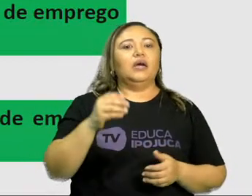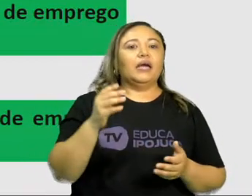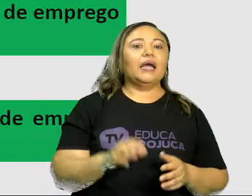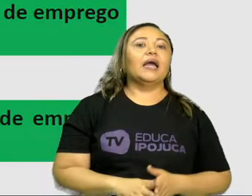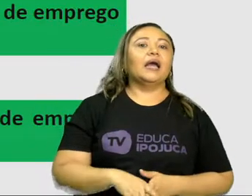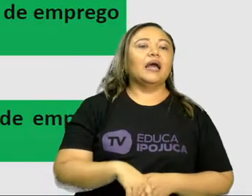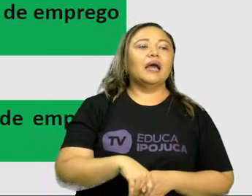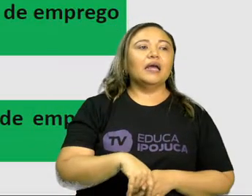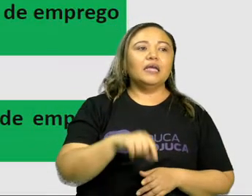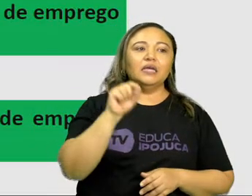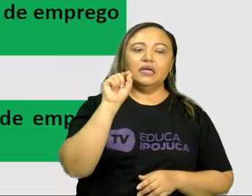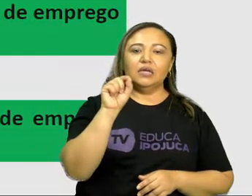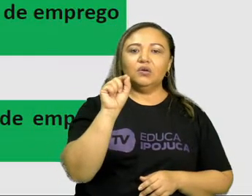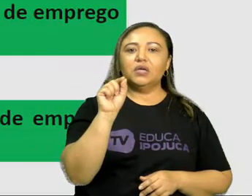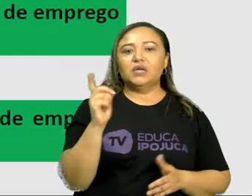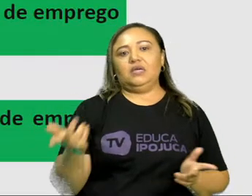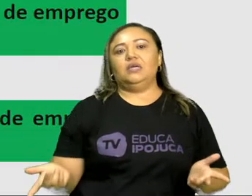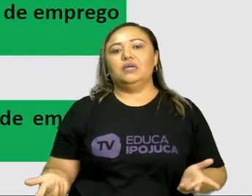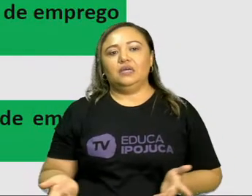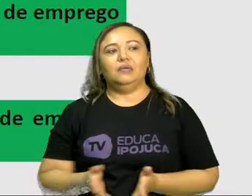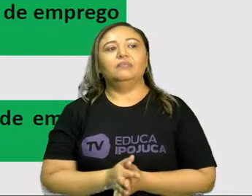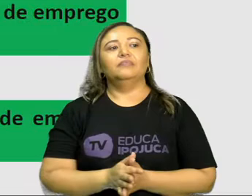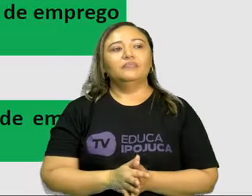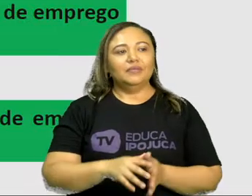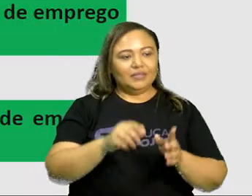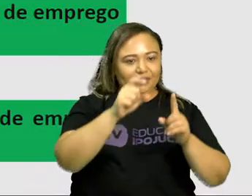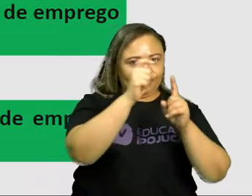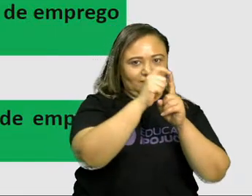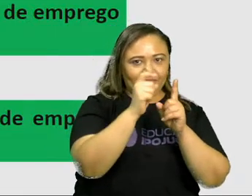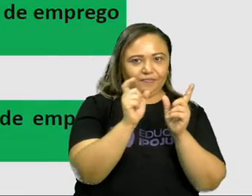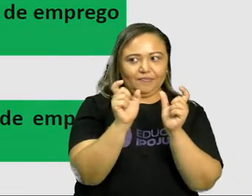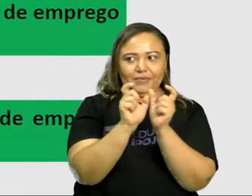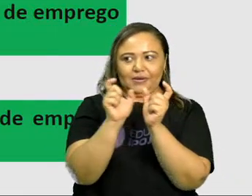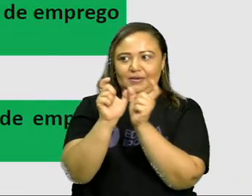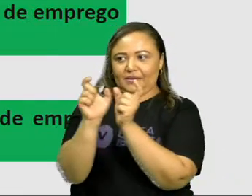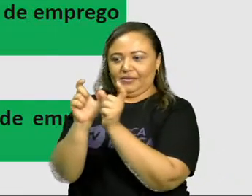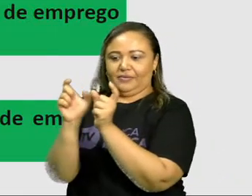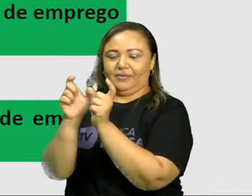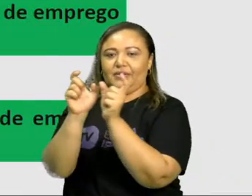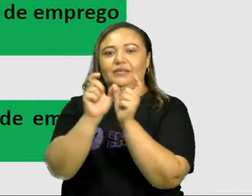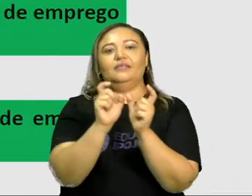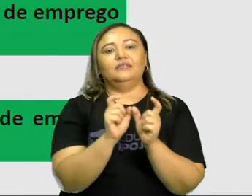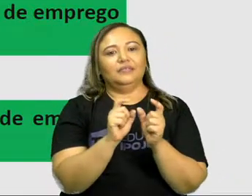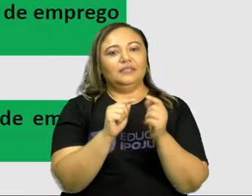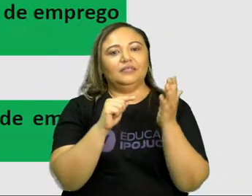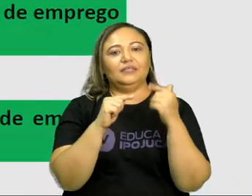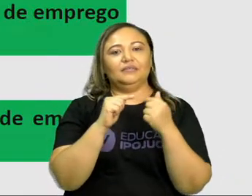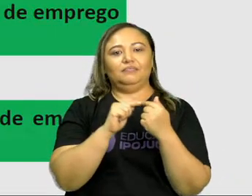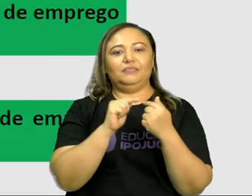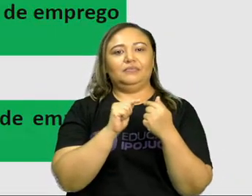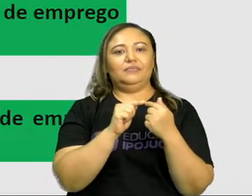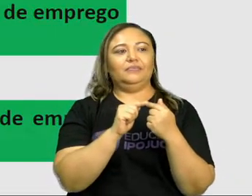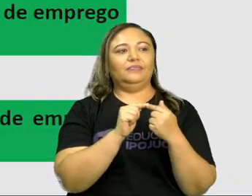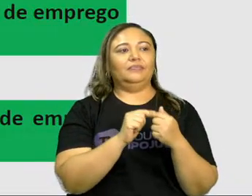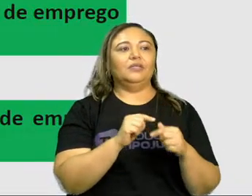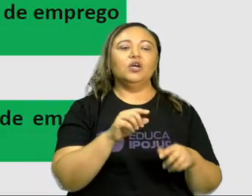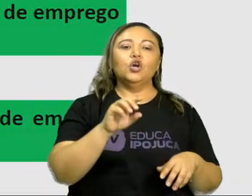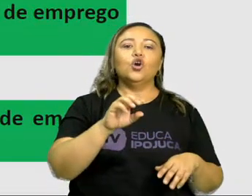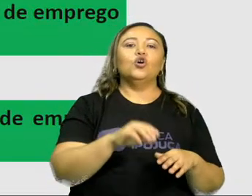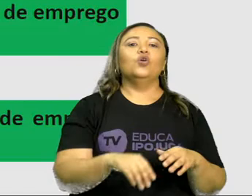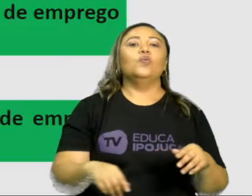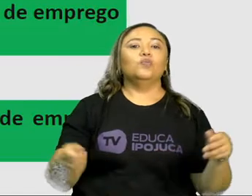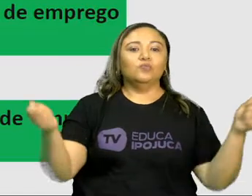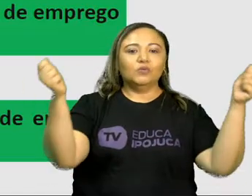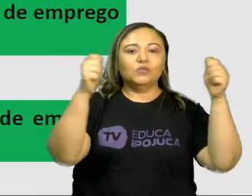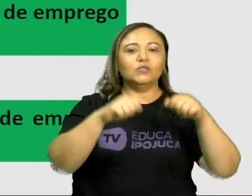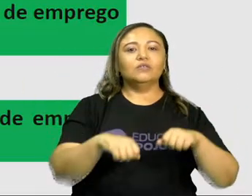claro que, e isso deve. Então eu trouxe duas frases aqui para vocês. Uma vai ser possibilidade e